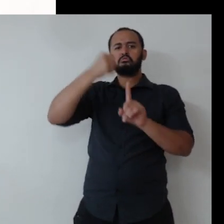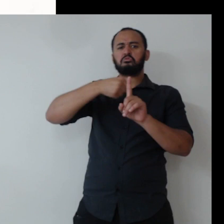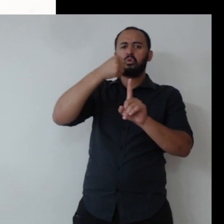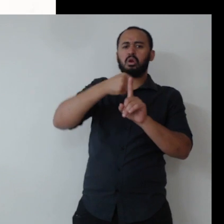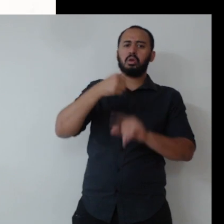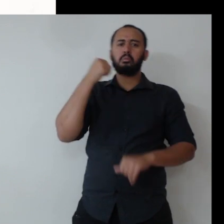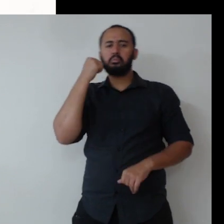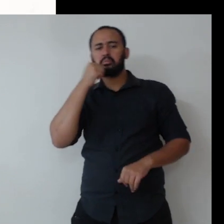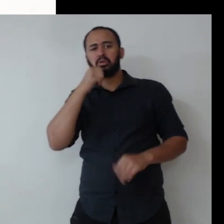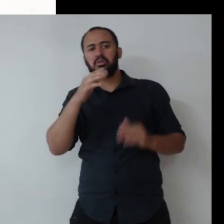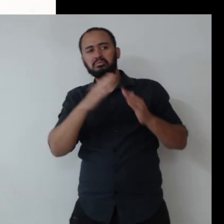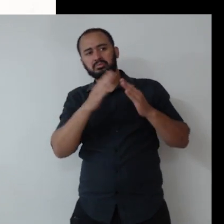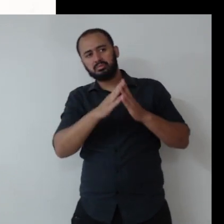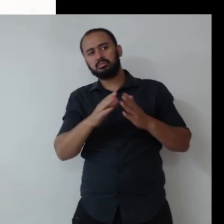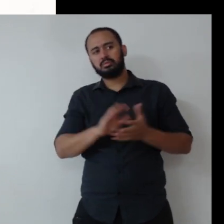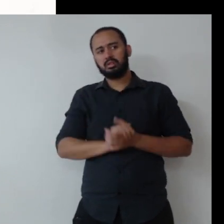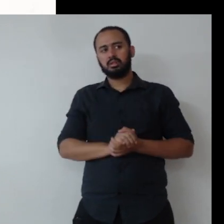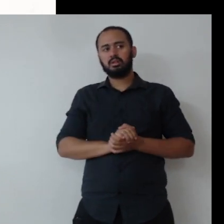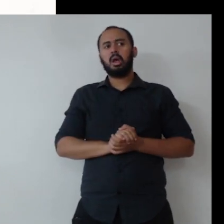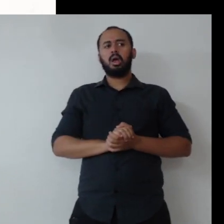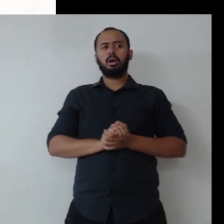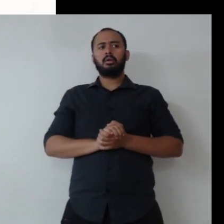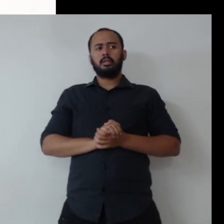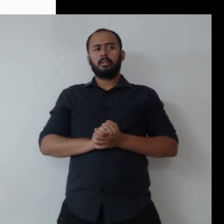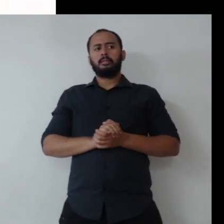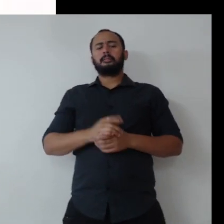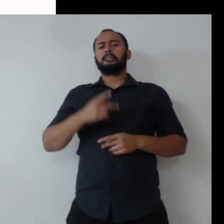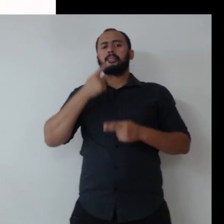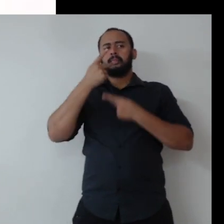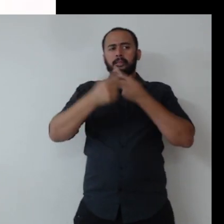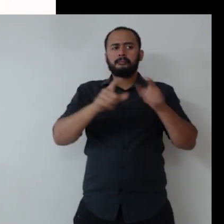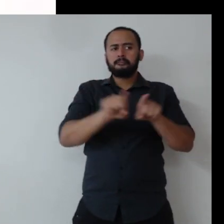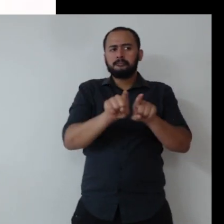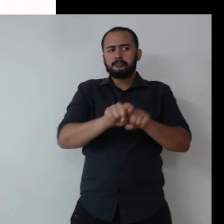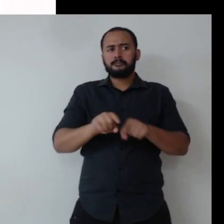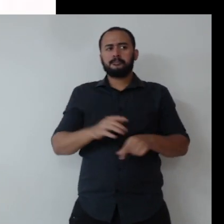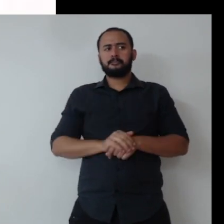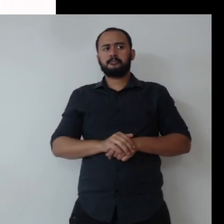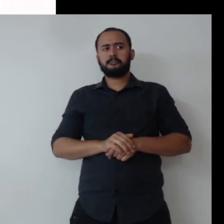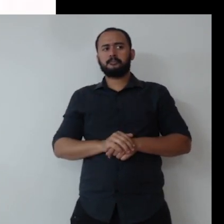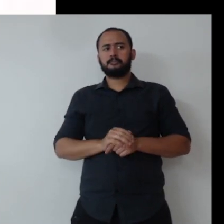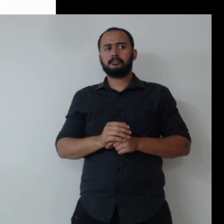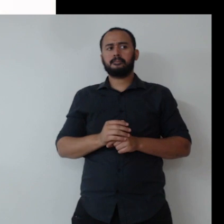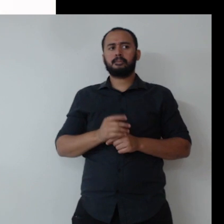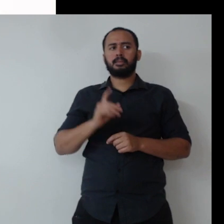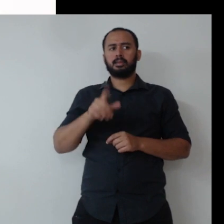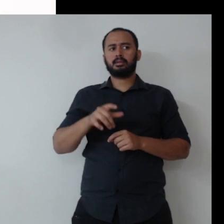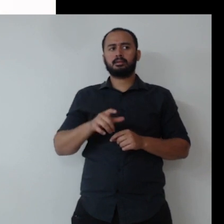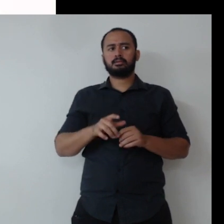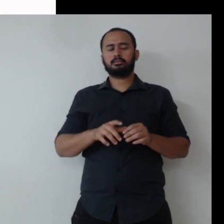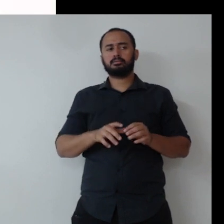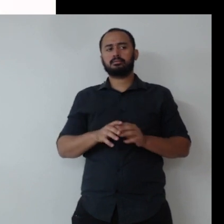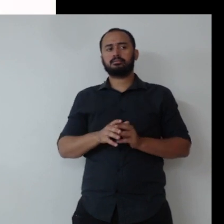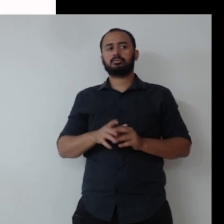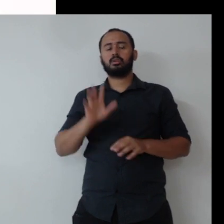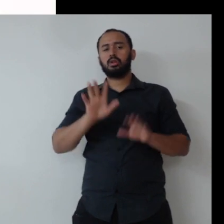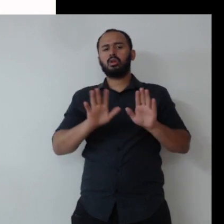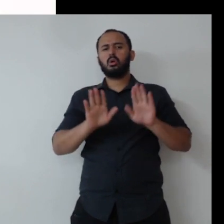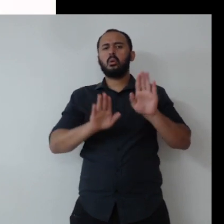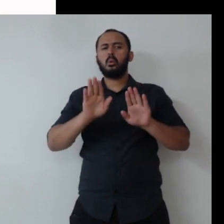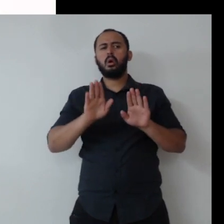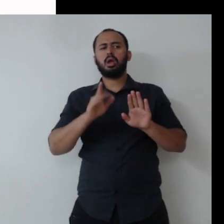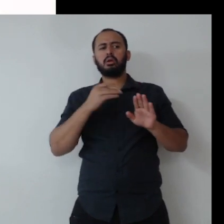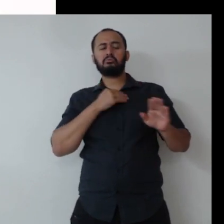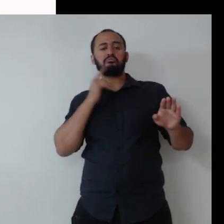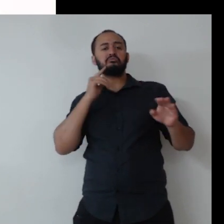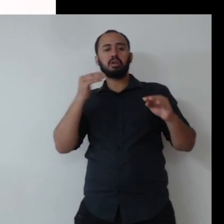social daquelas dimensões que eu abordei, fala de critérios de empate, a comprovação de políticas de equidade entre homens